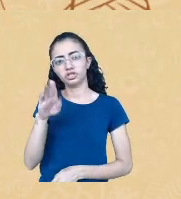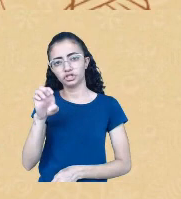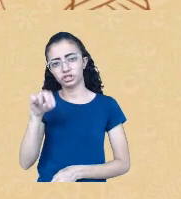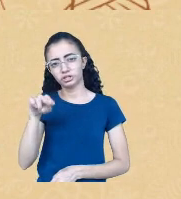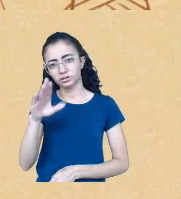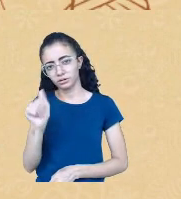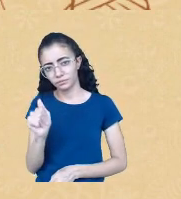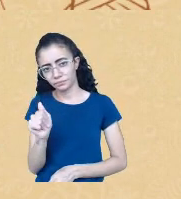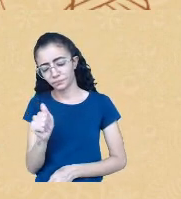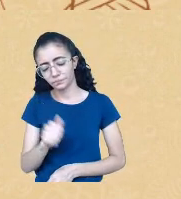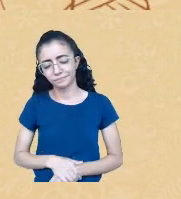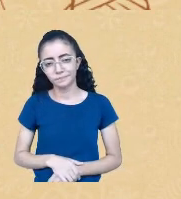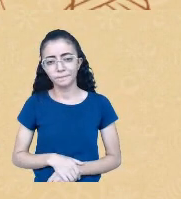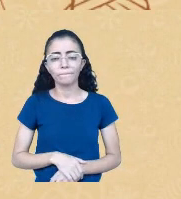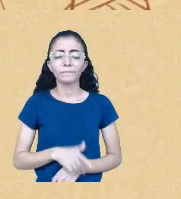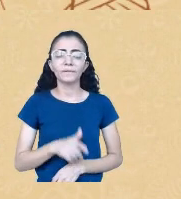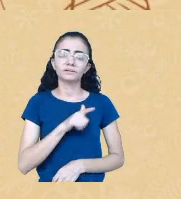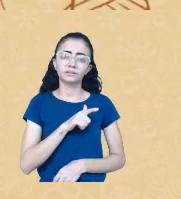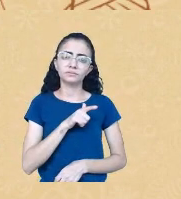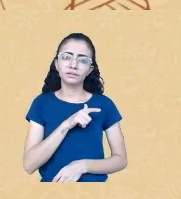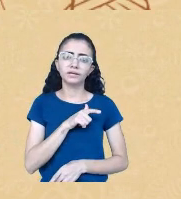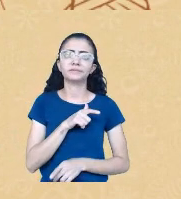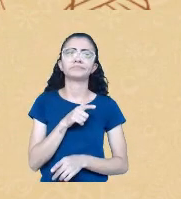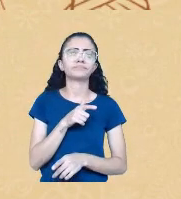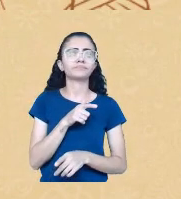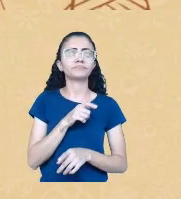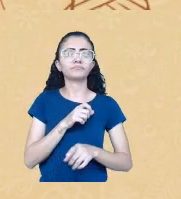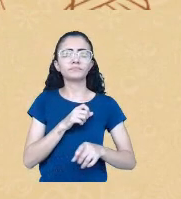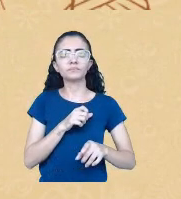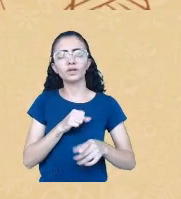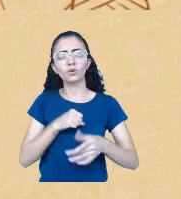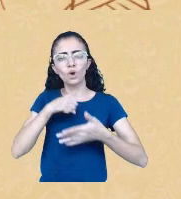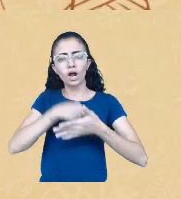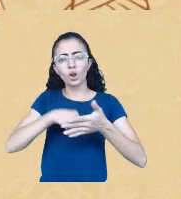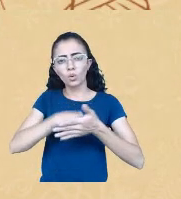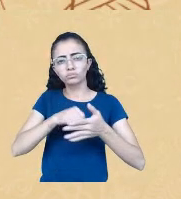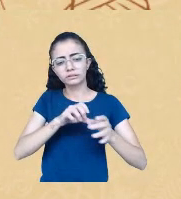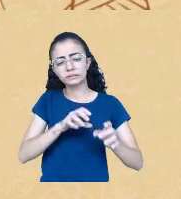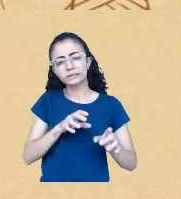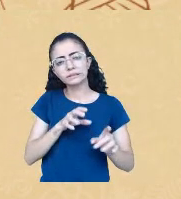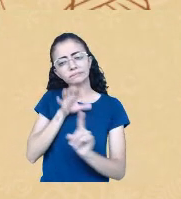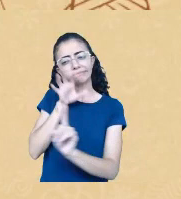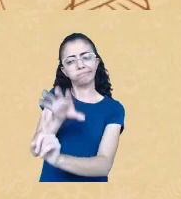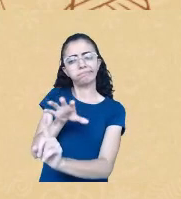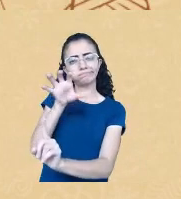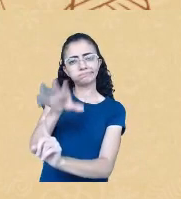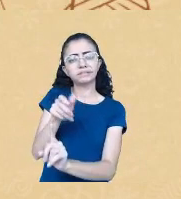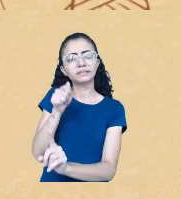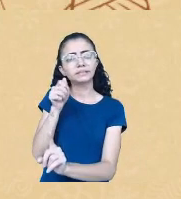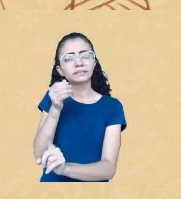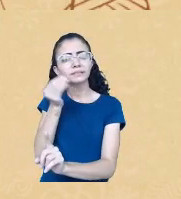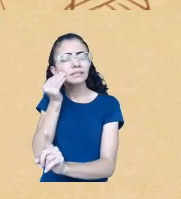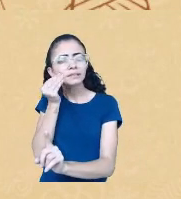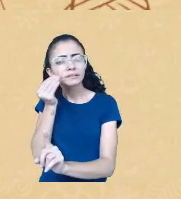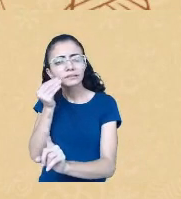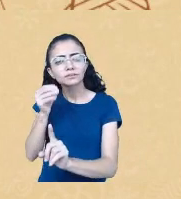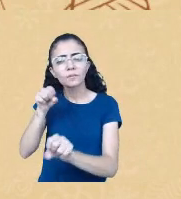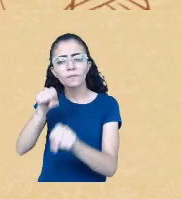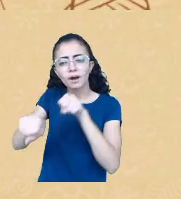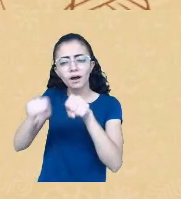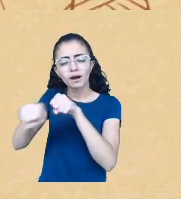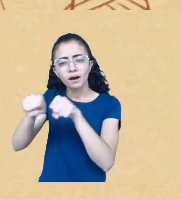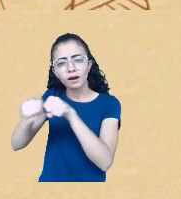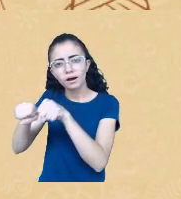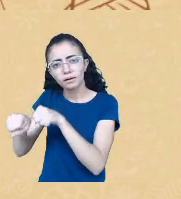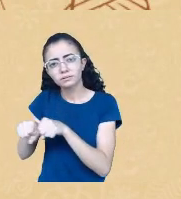forçar o nosso extermínio, né? Simbólico, físico, político, epistemológico, desde 1500, né? Então,